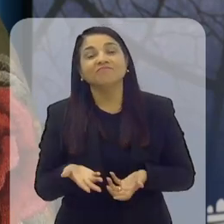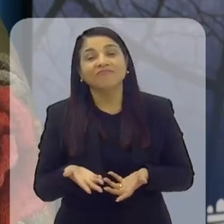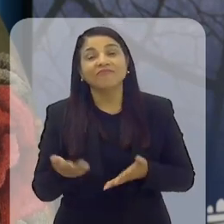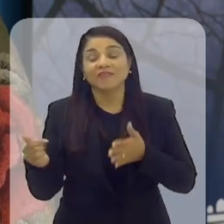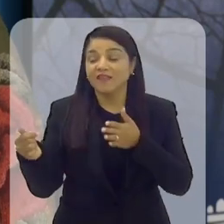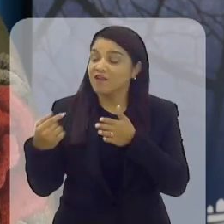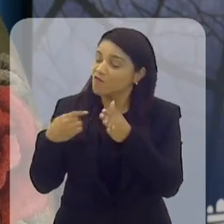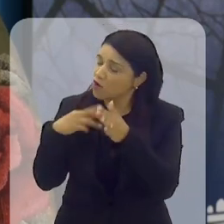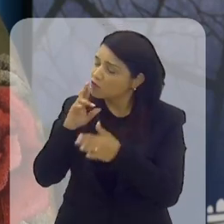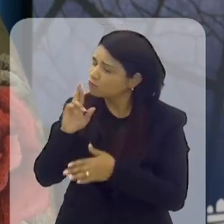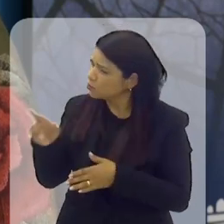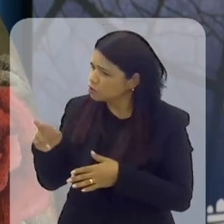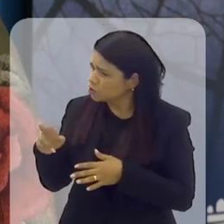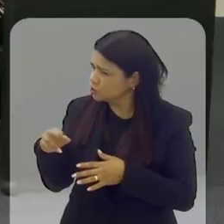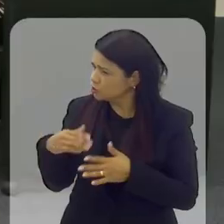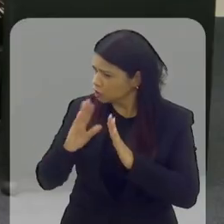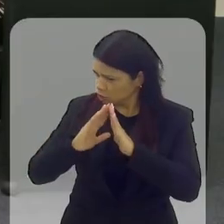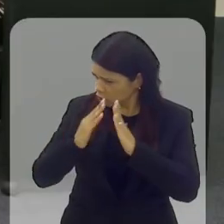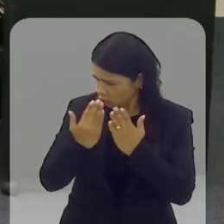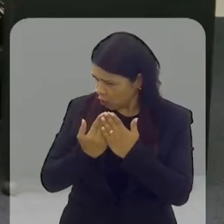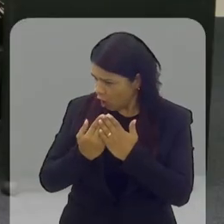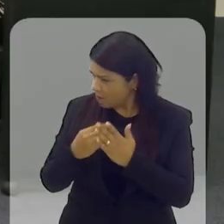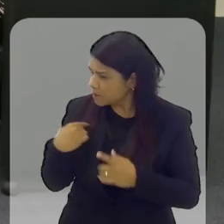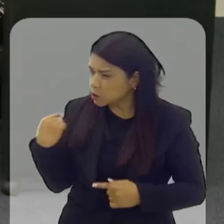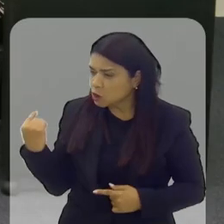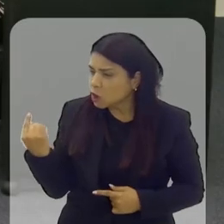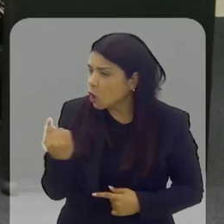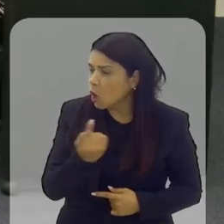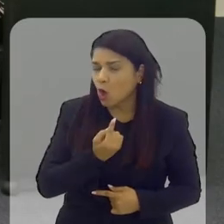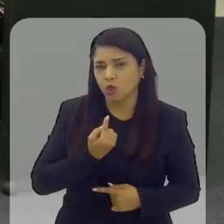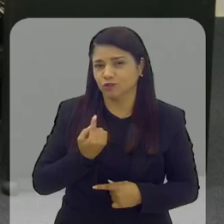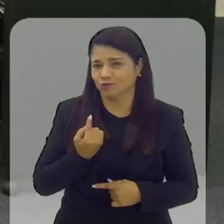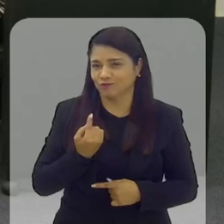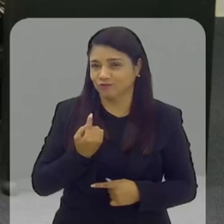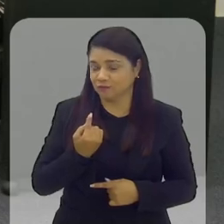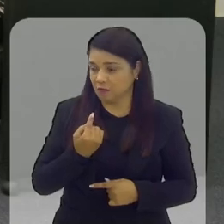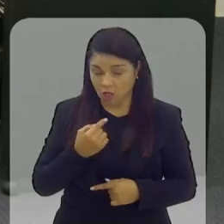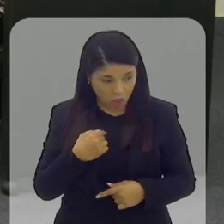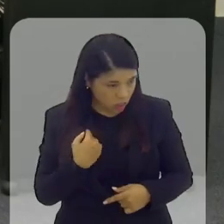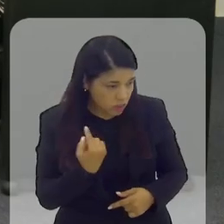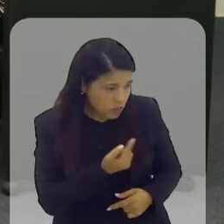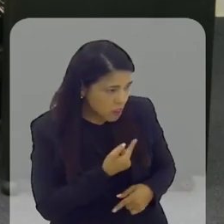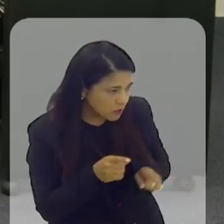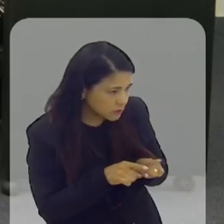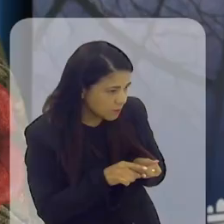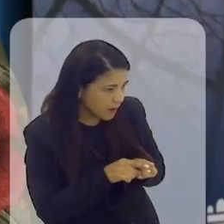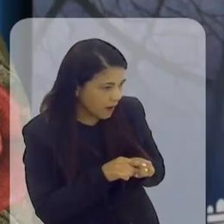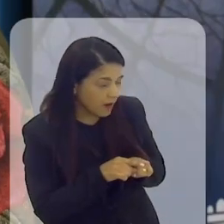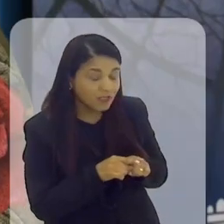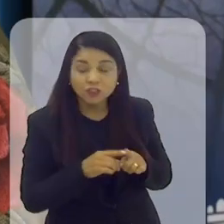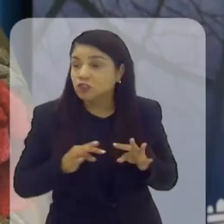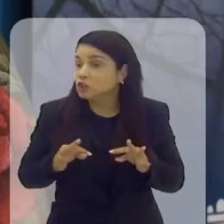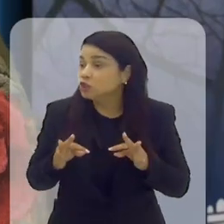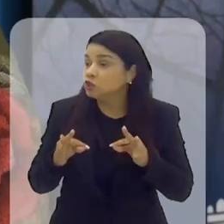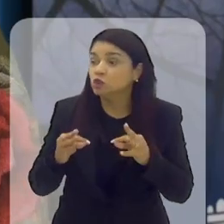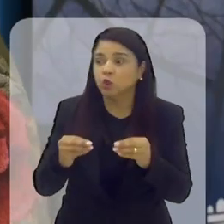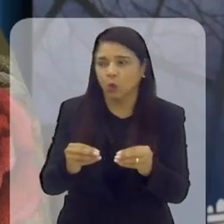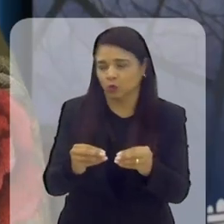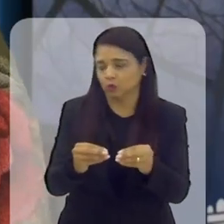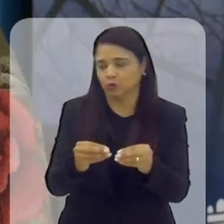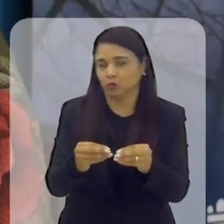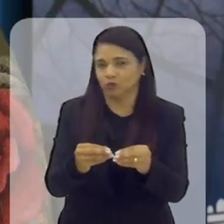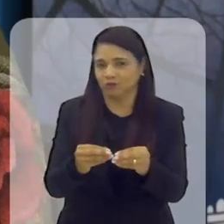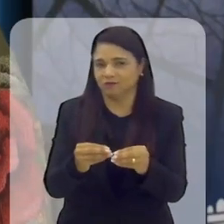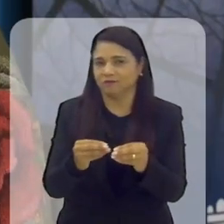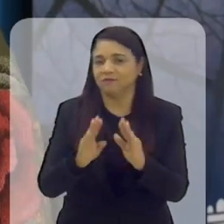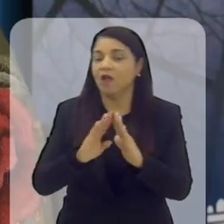até. E eu disse para ele, não, essa escola é para todo mundo. E ele perguntou para nós também, falei para todo mundo,